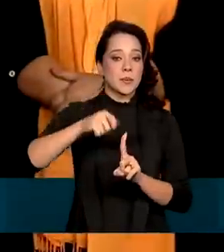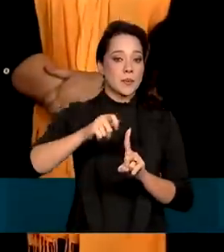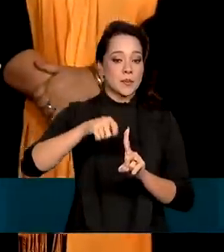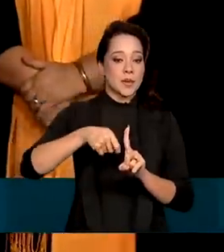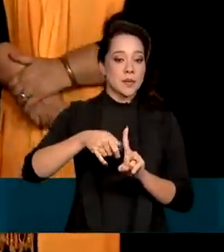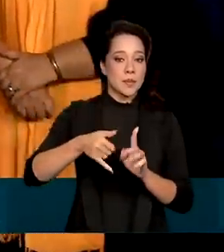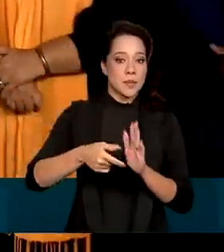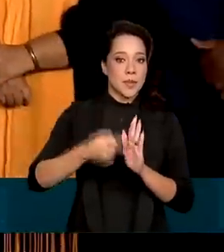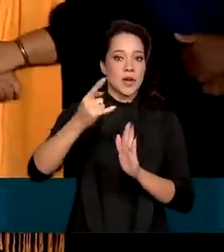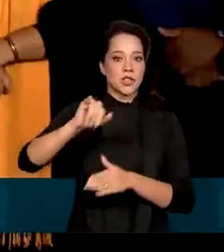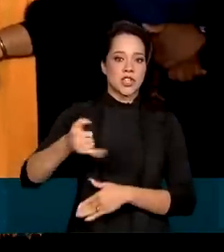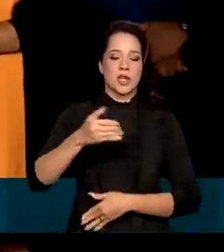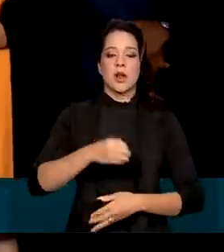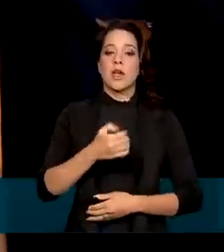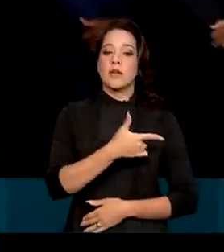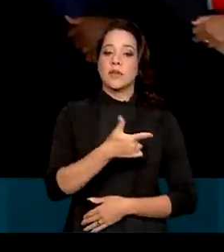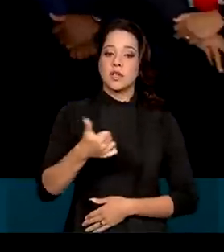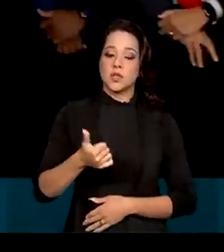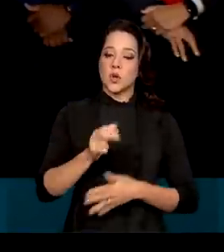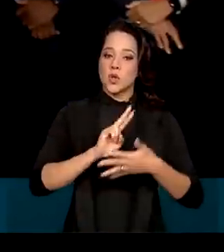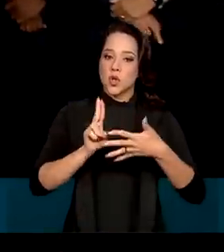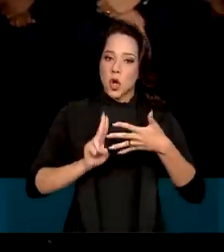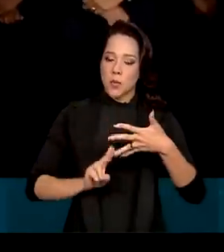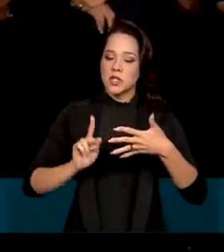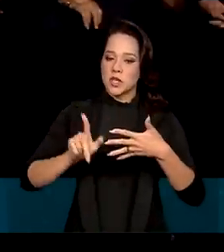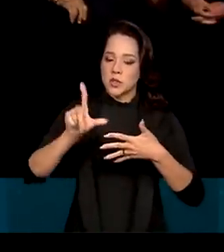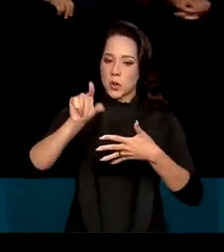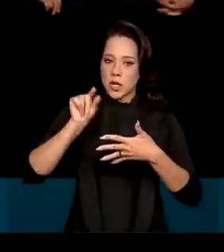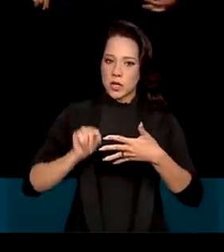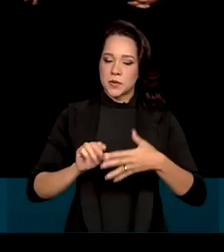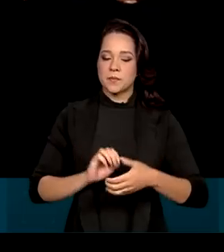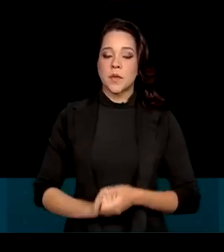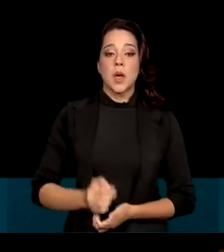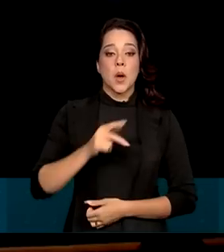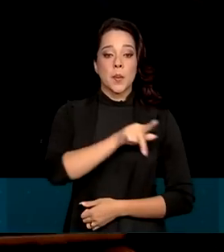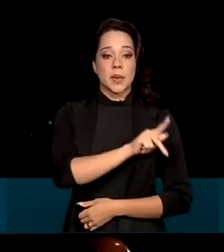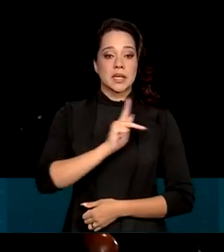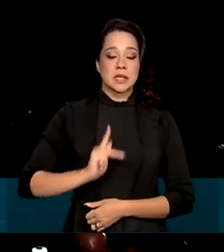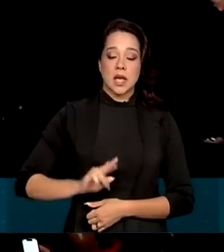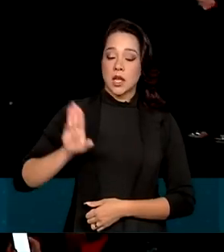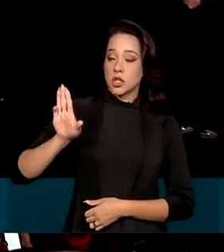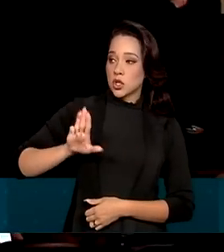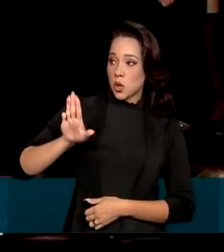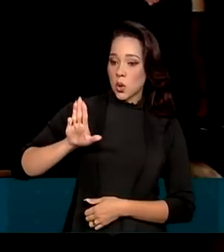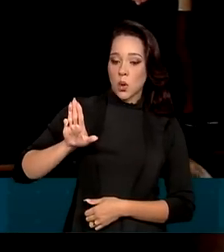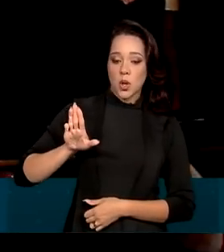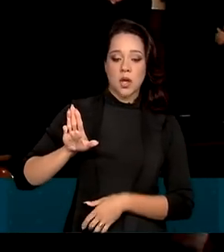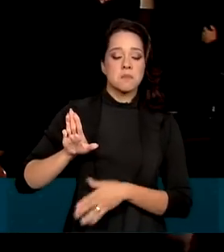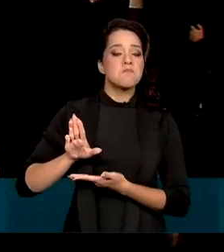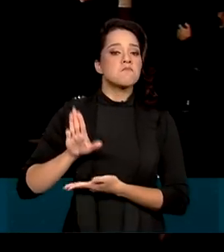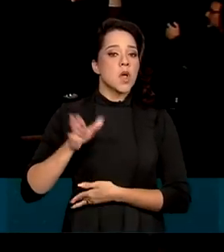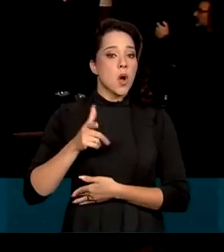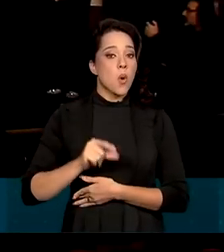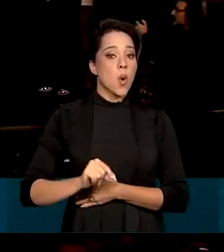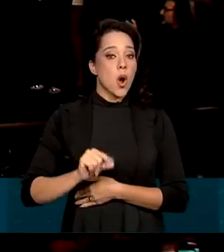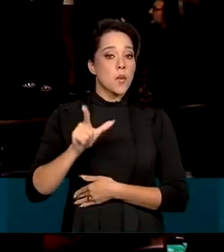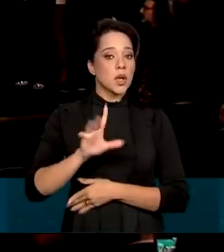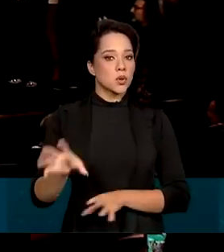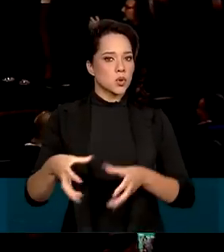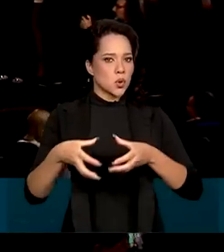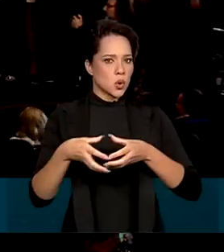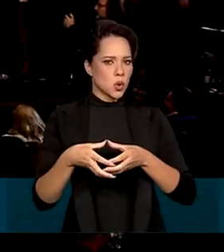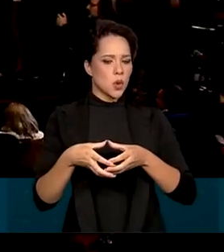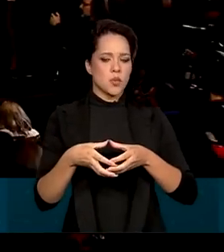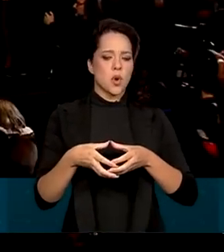21 nomes já foram anunciados. De acordo com o presidente eleito, Luiz Inácio Lula da Silva, o aumento da equipe